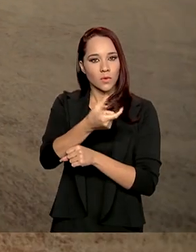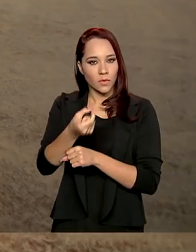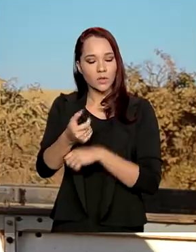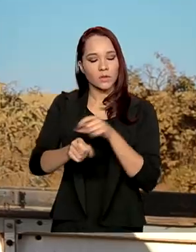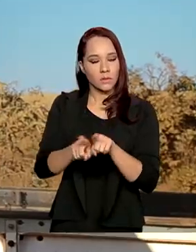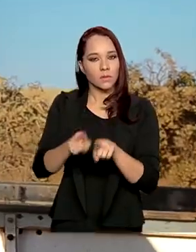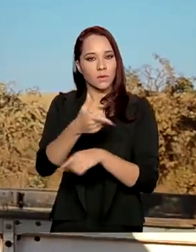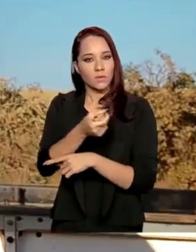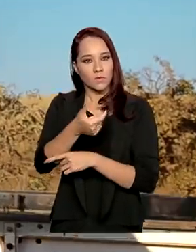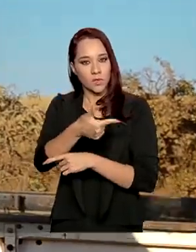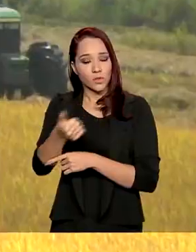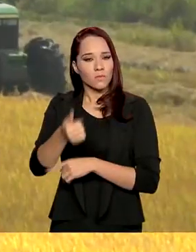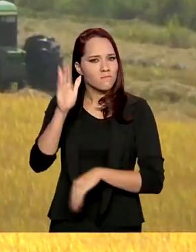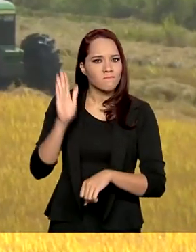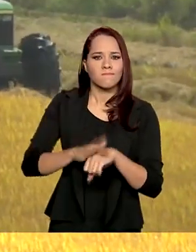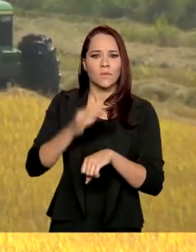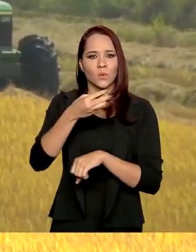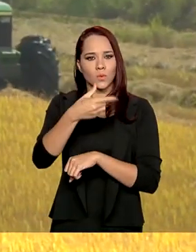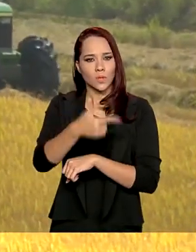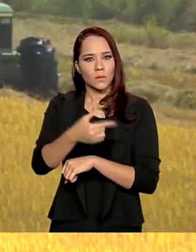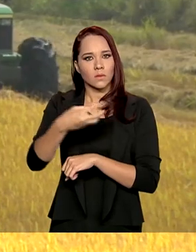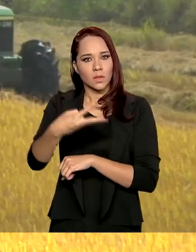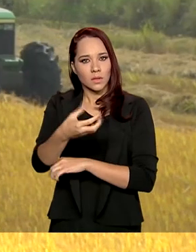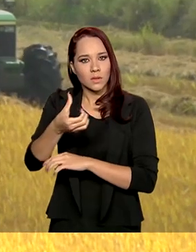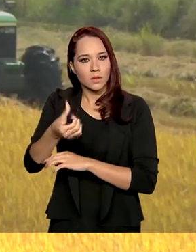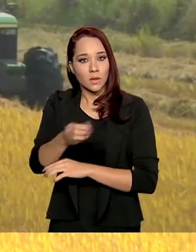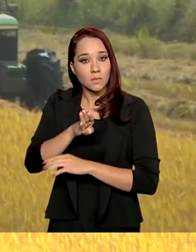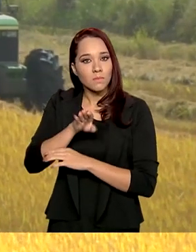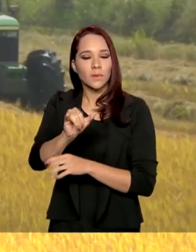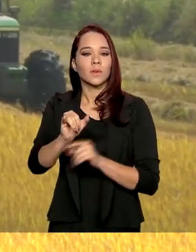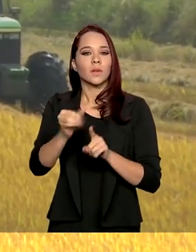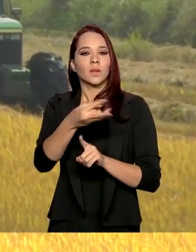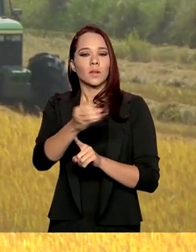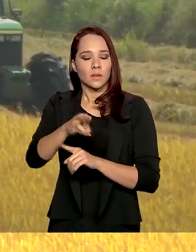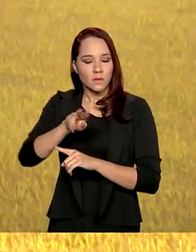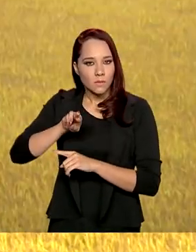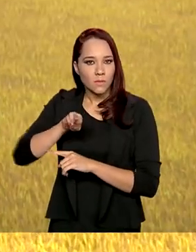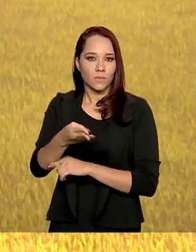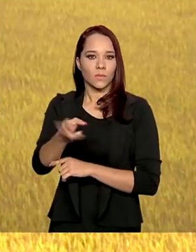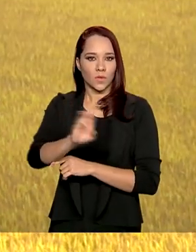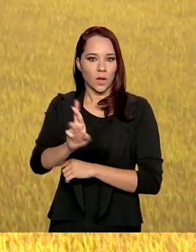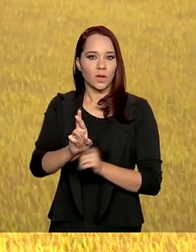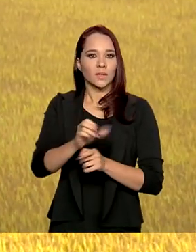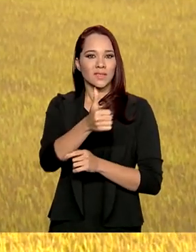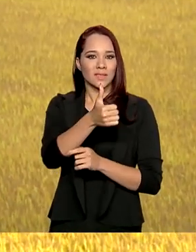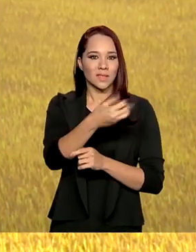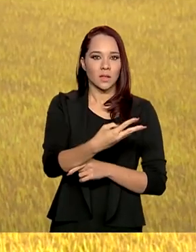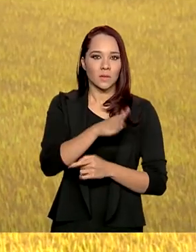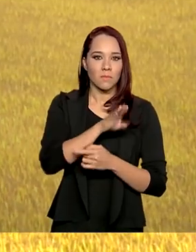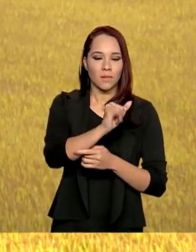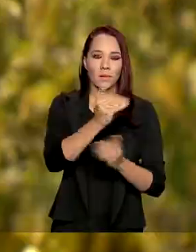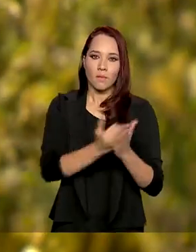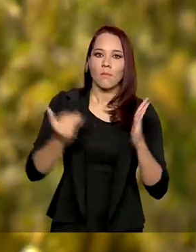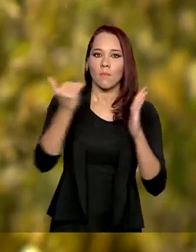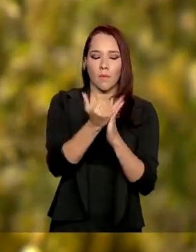história. 236 bilhões e 300 milhões de reais. 13 bilhões e meio a